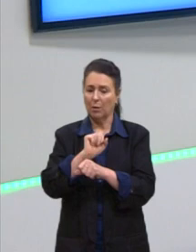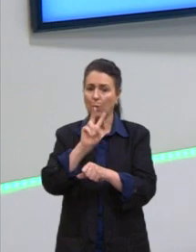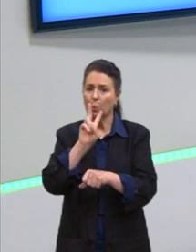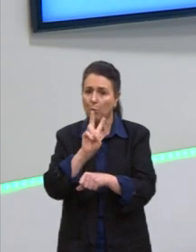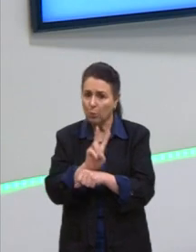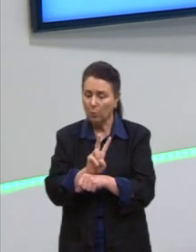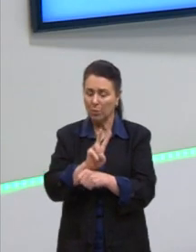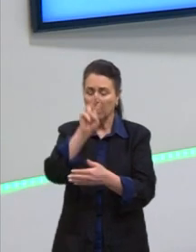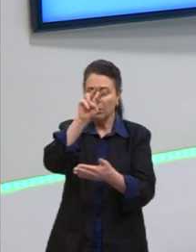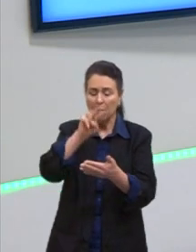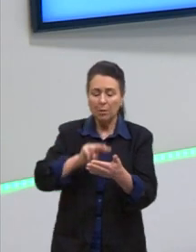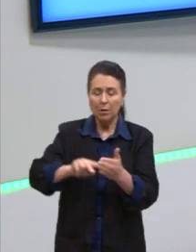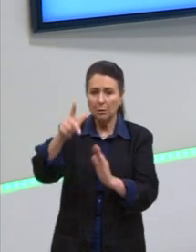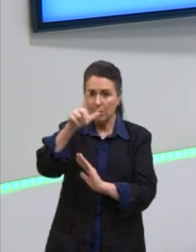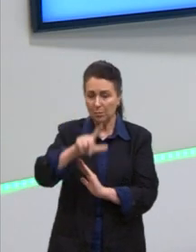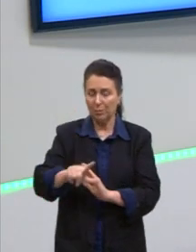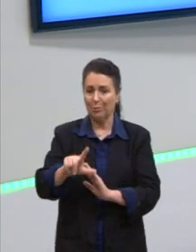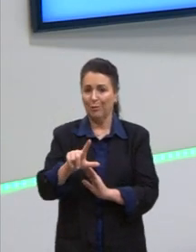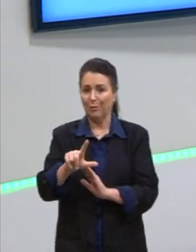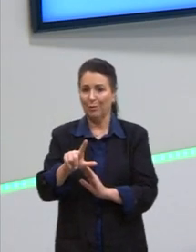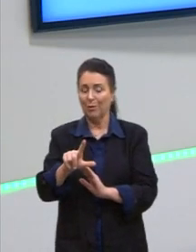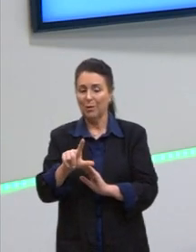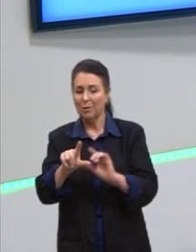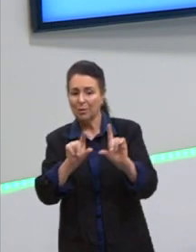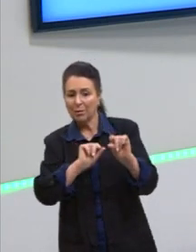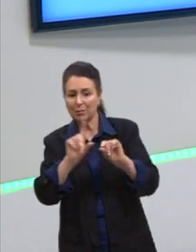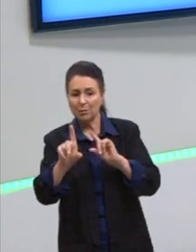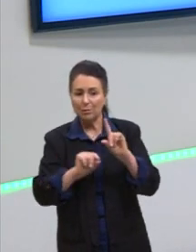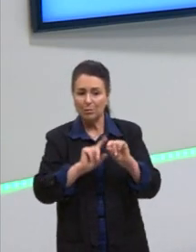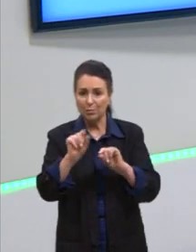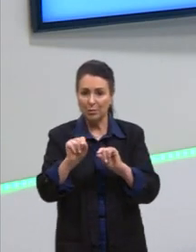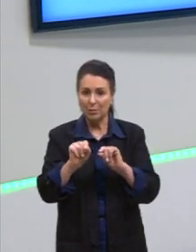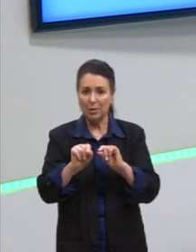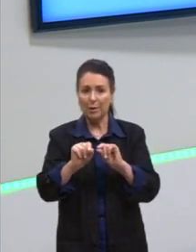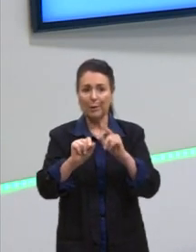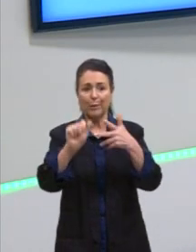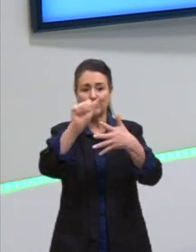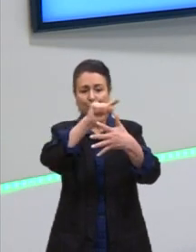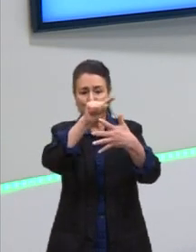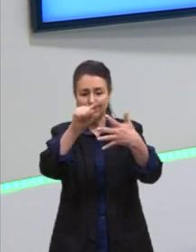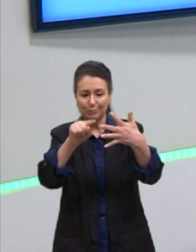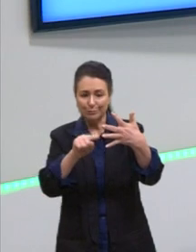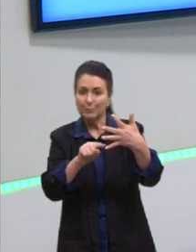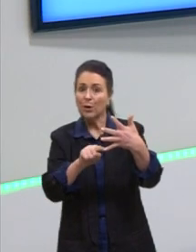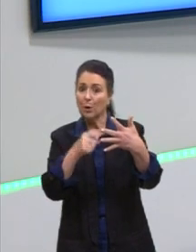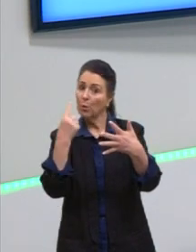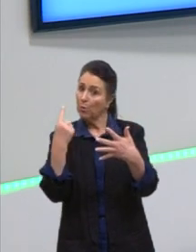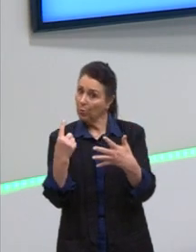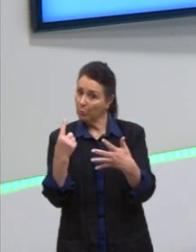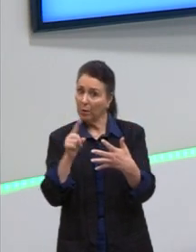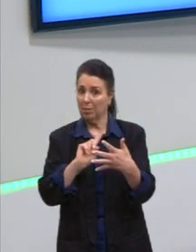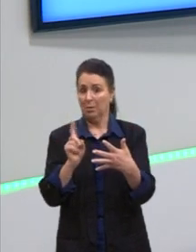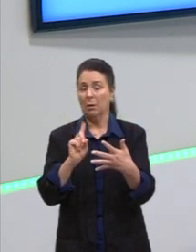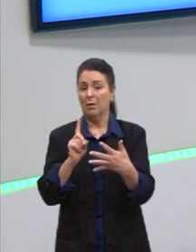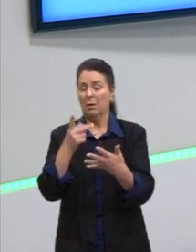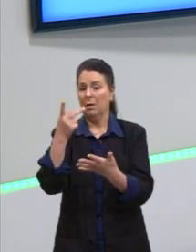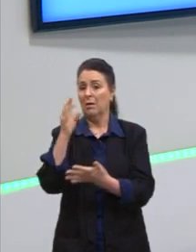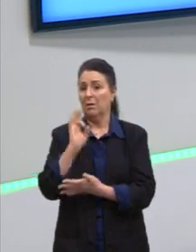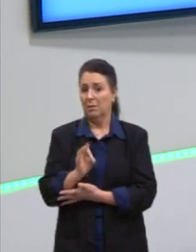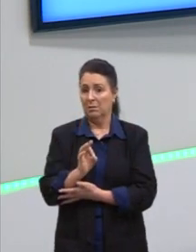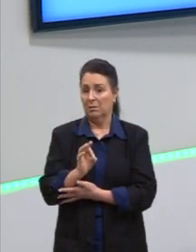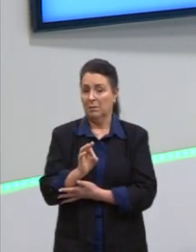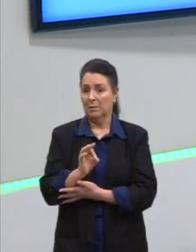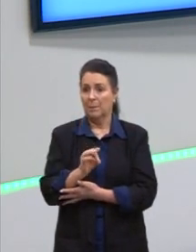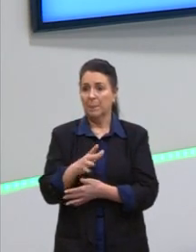de repente, as alternativas. Porque, provavelmente, uma delas não seja a correta.